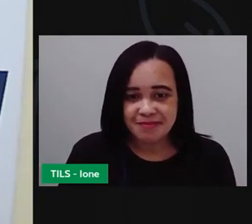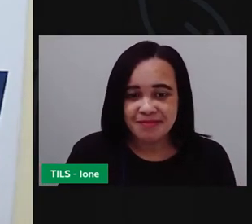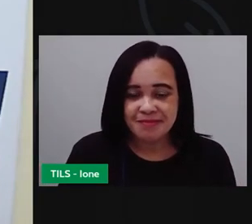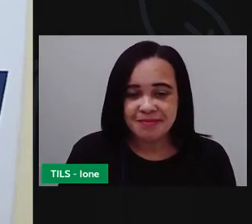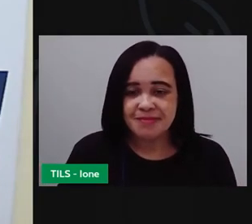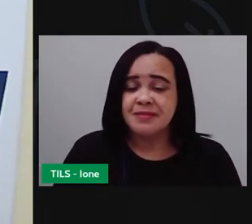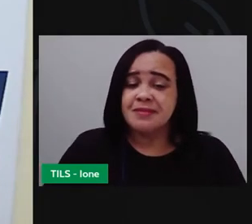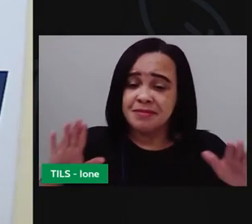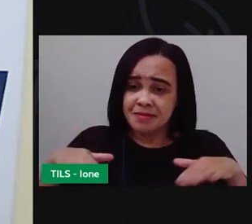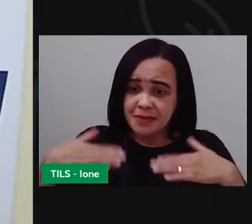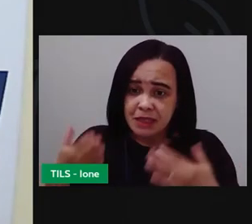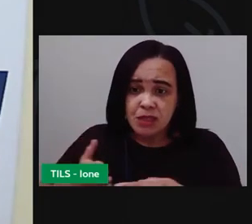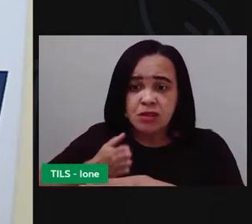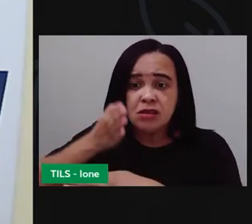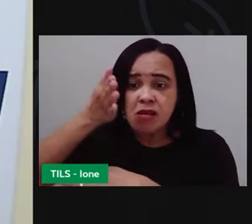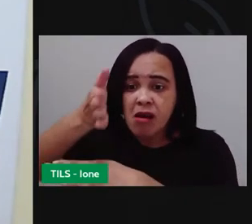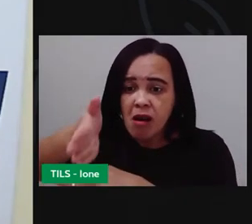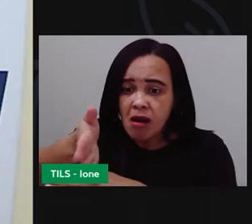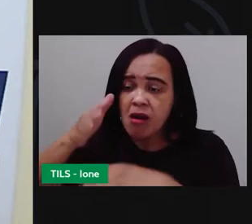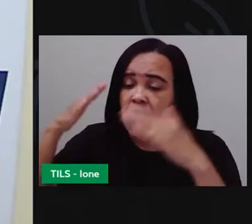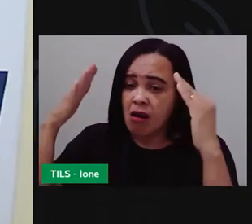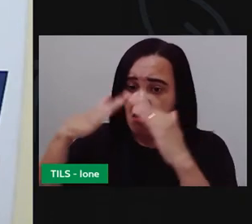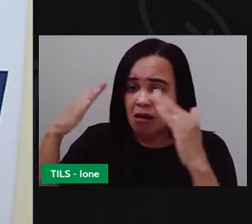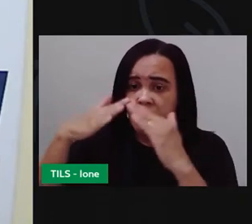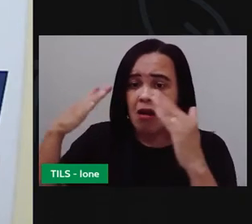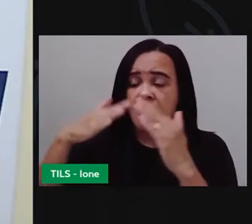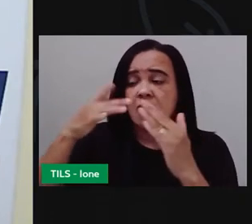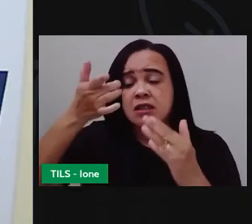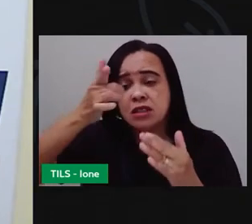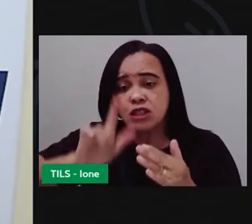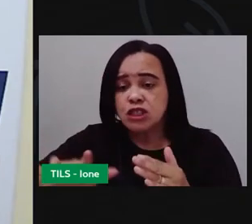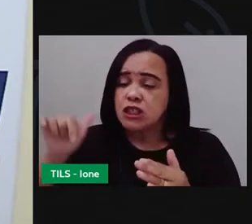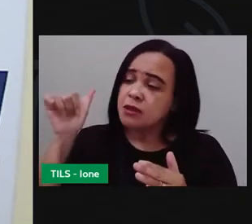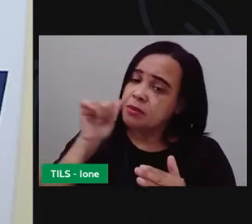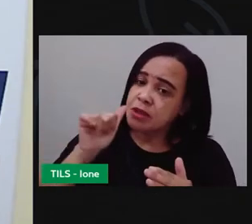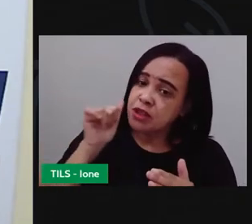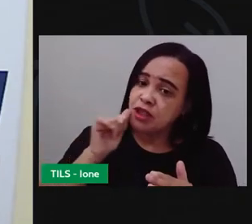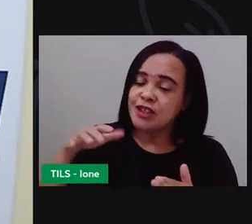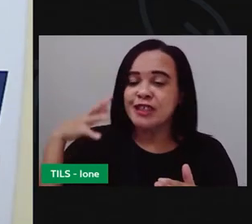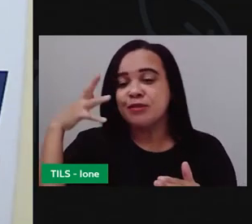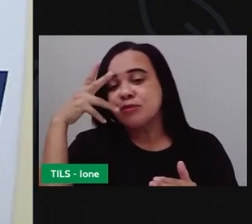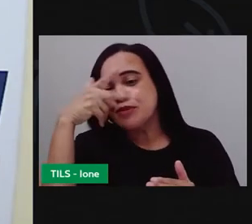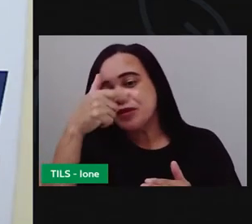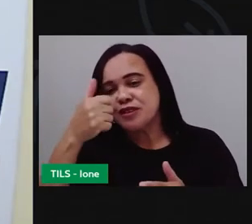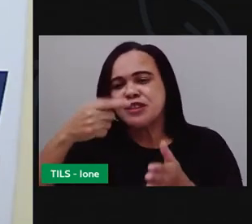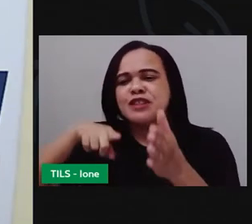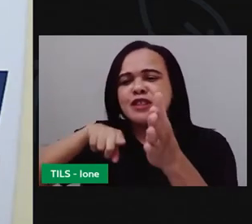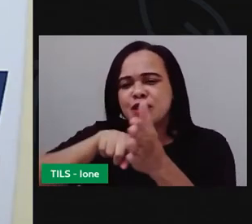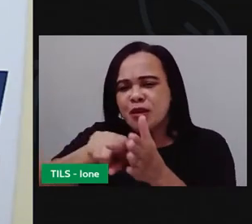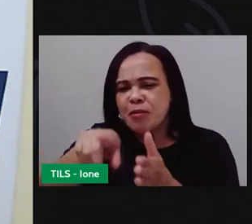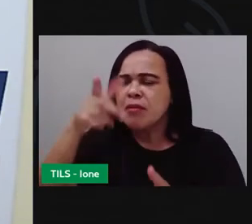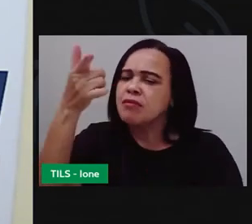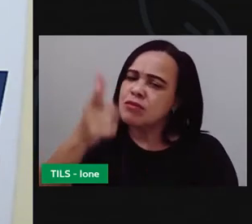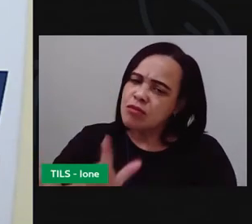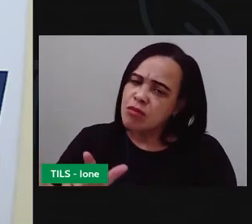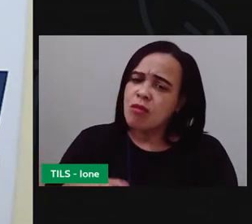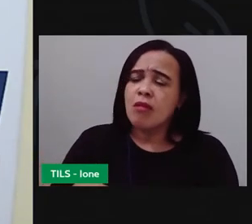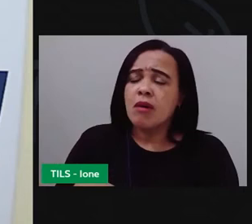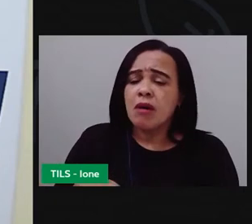Então, ele foi lá, mais uma vez, na casa da menina bonita, fazer a mesma pergunta.